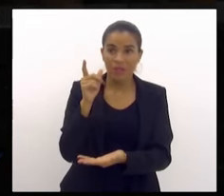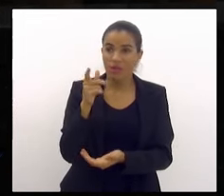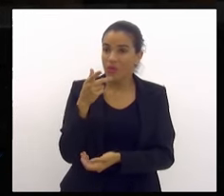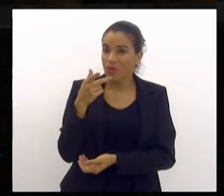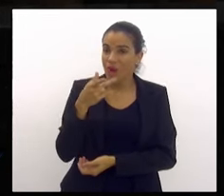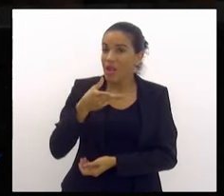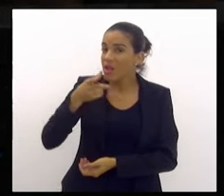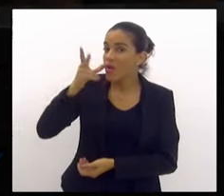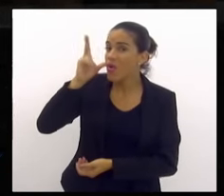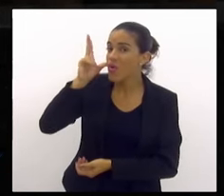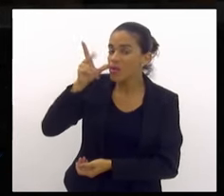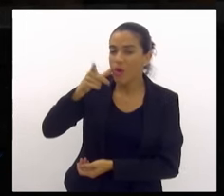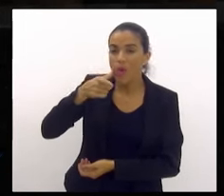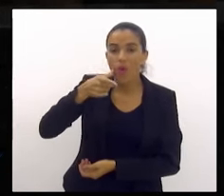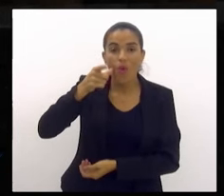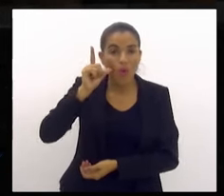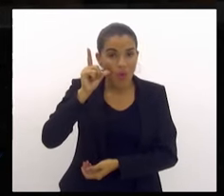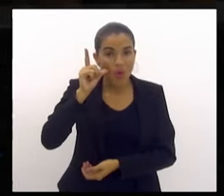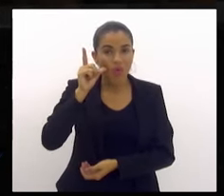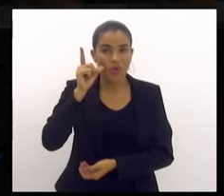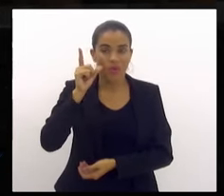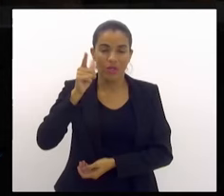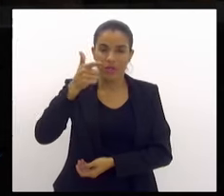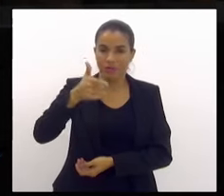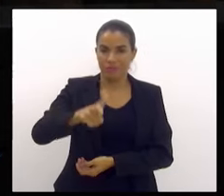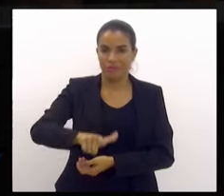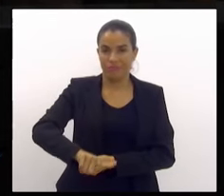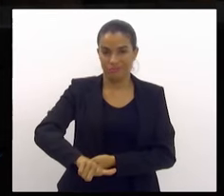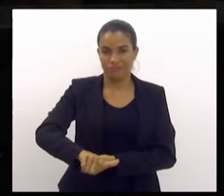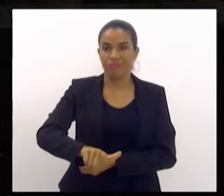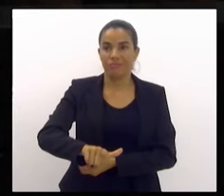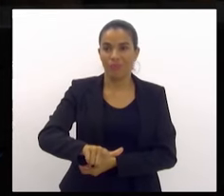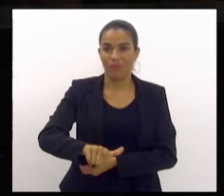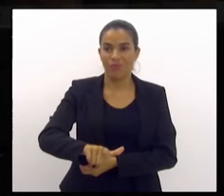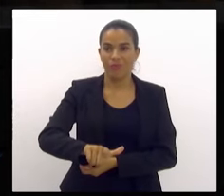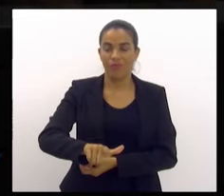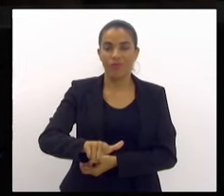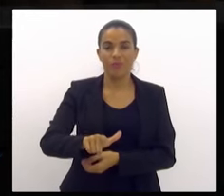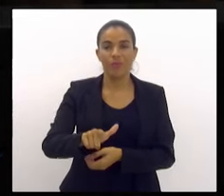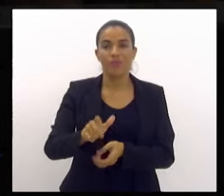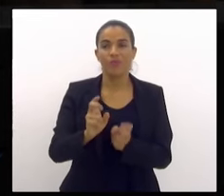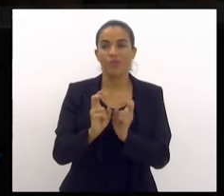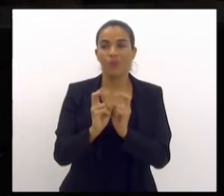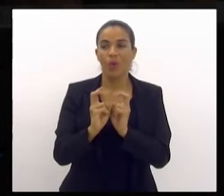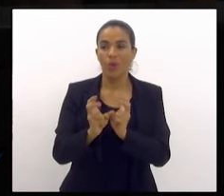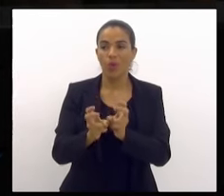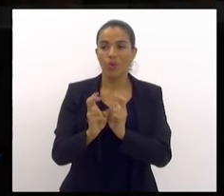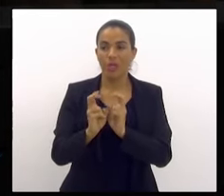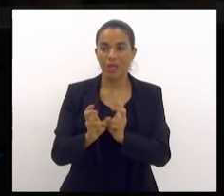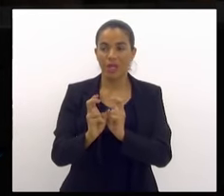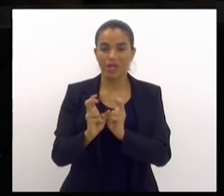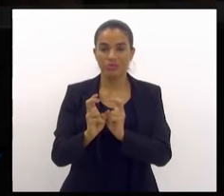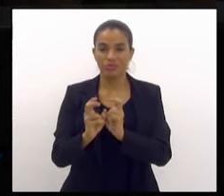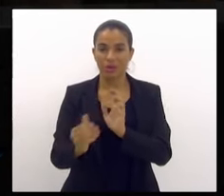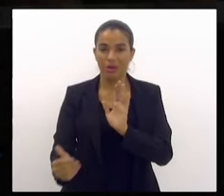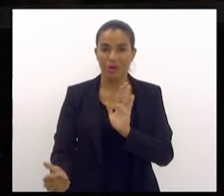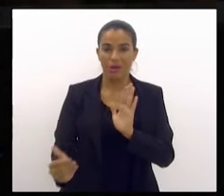anteontem, não, ontem, novamente, o trem só circulou até